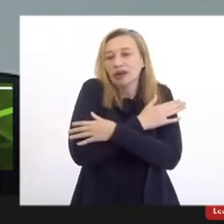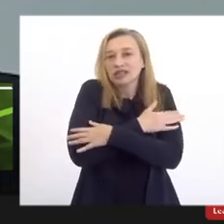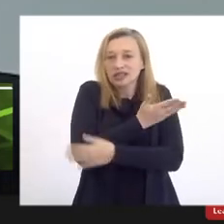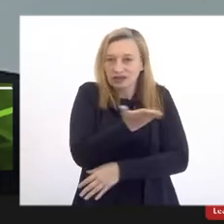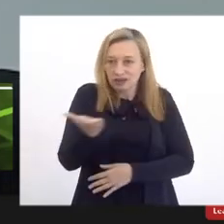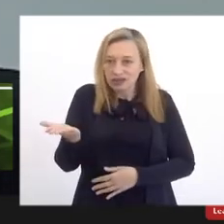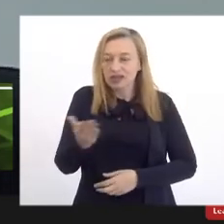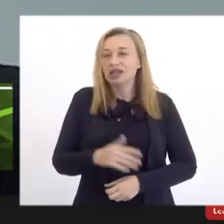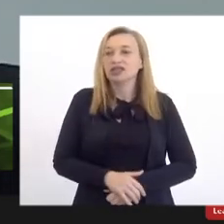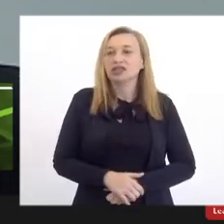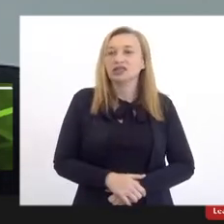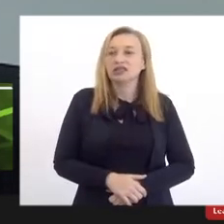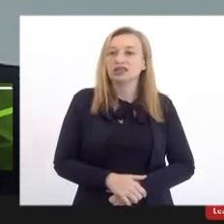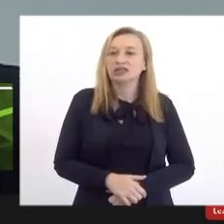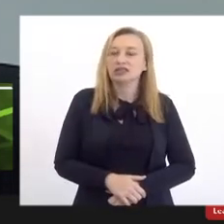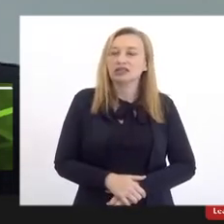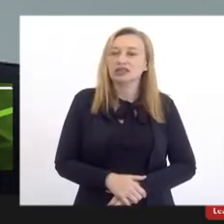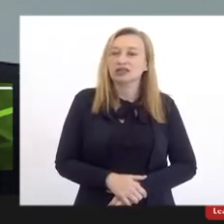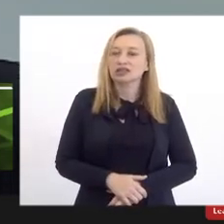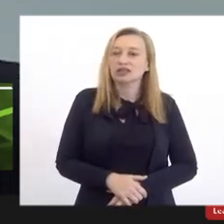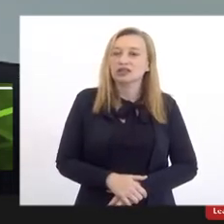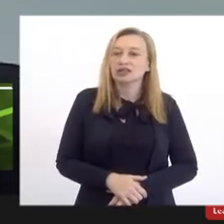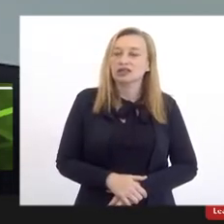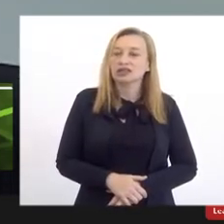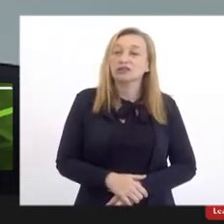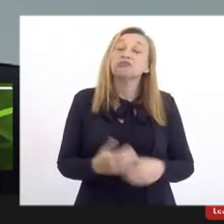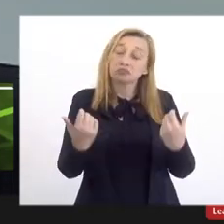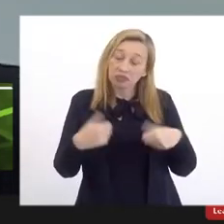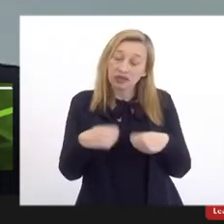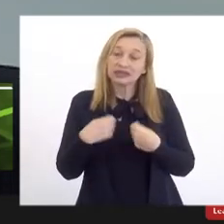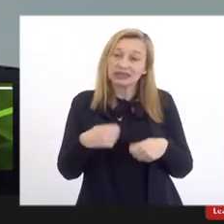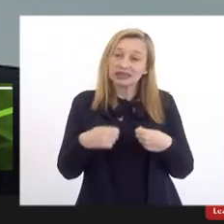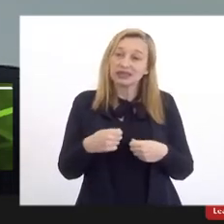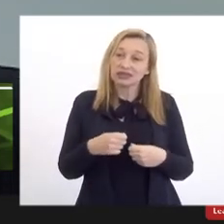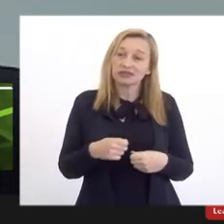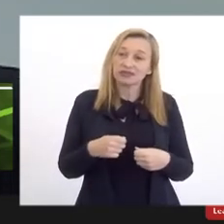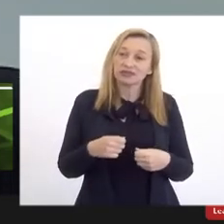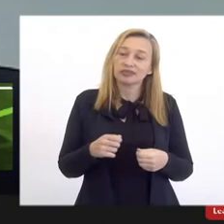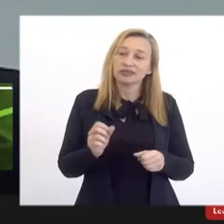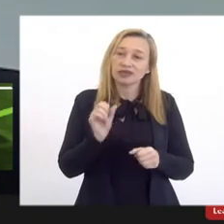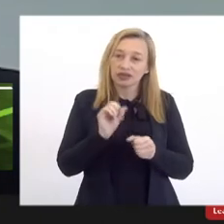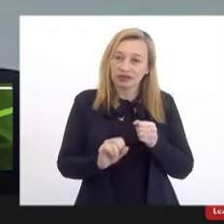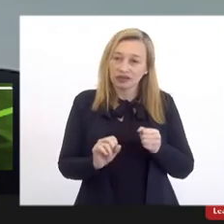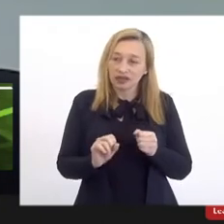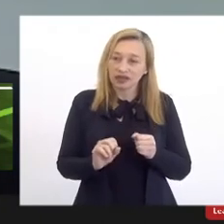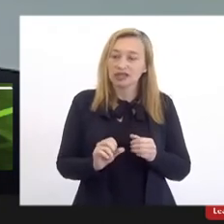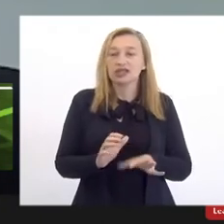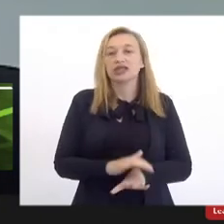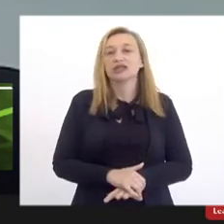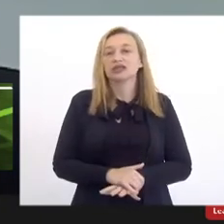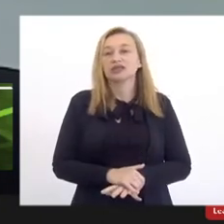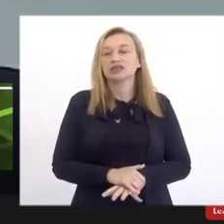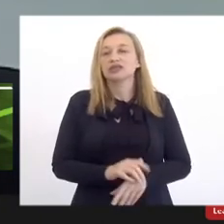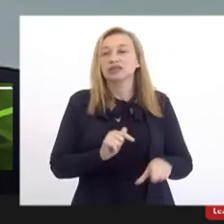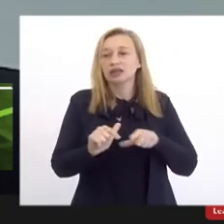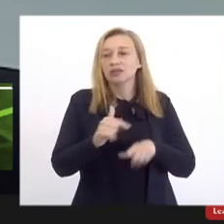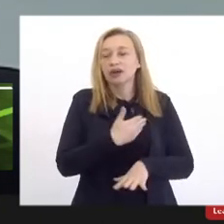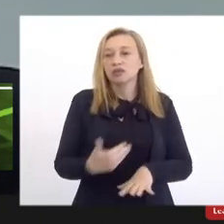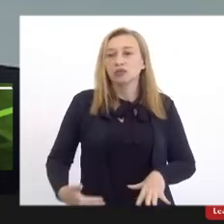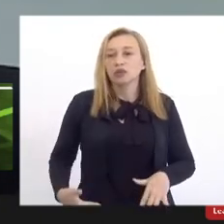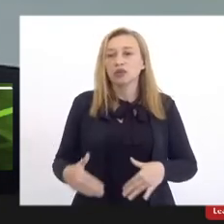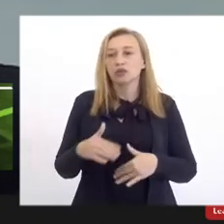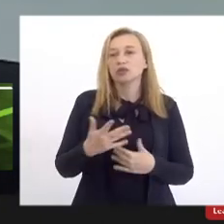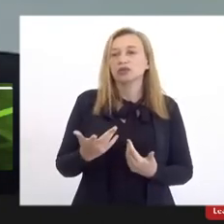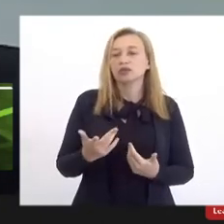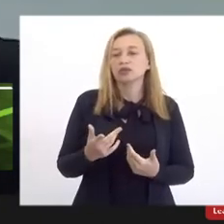dizer que a gente precisa para realizar na coisa pública, reitora, muita